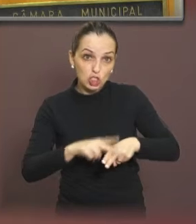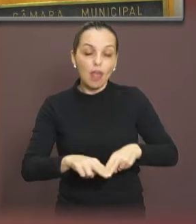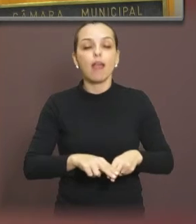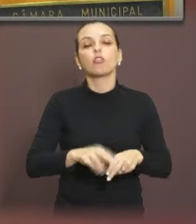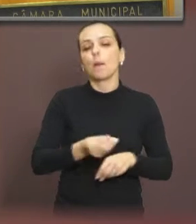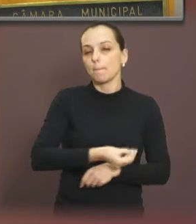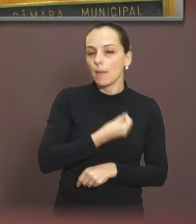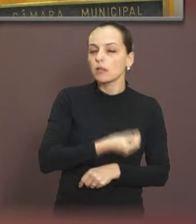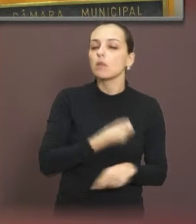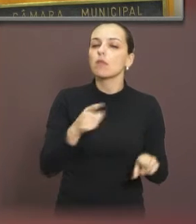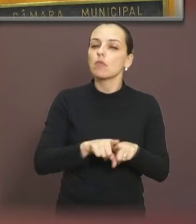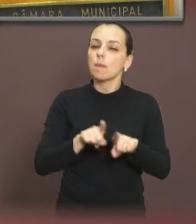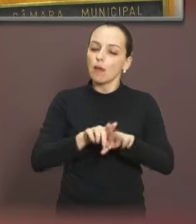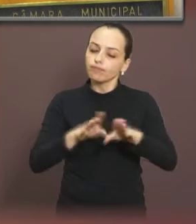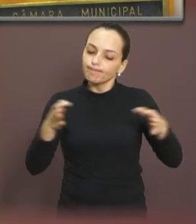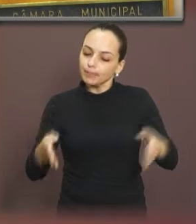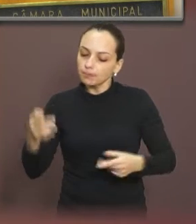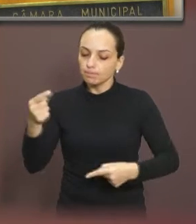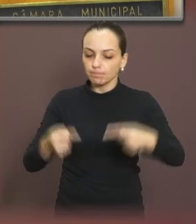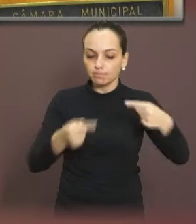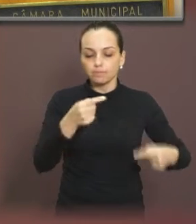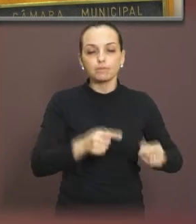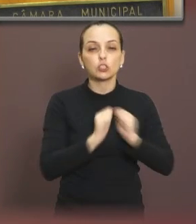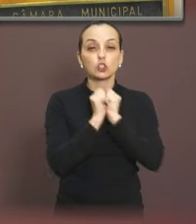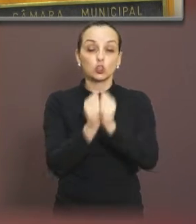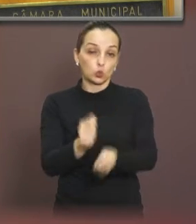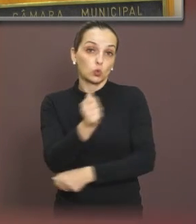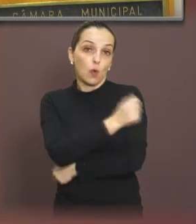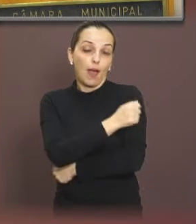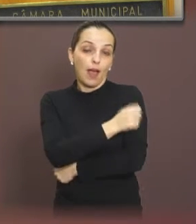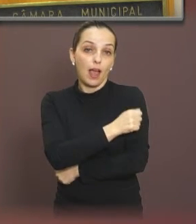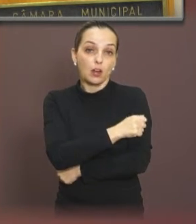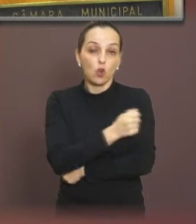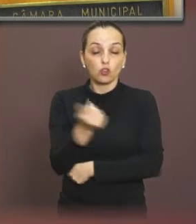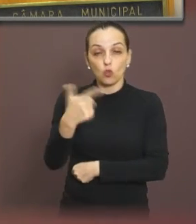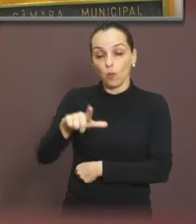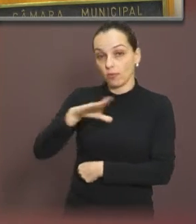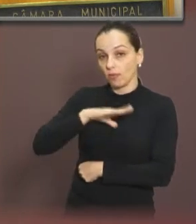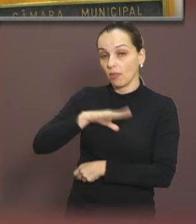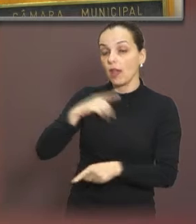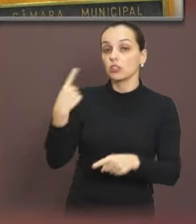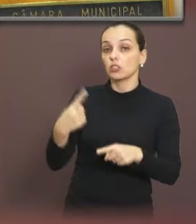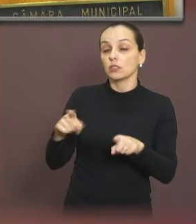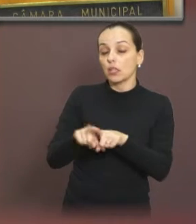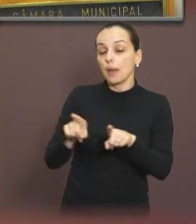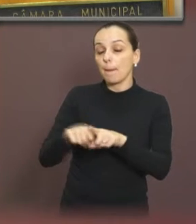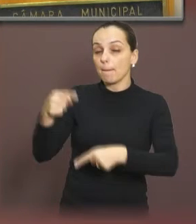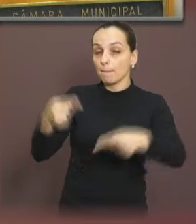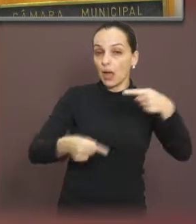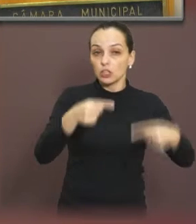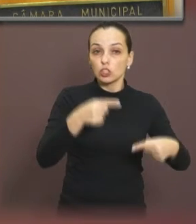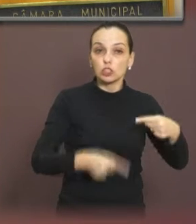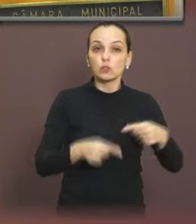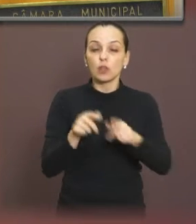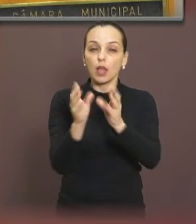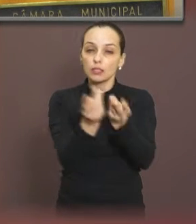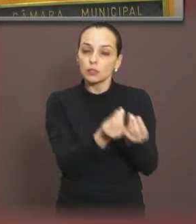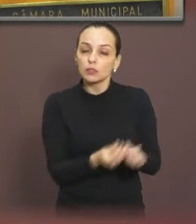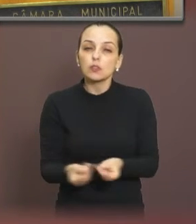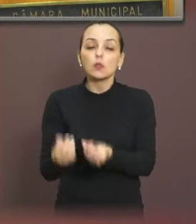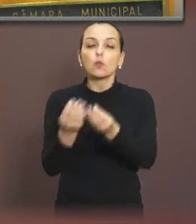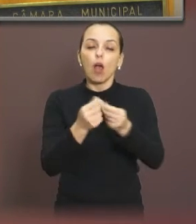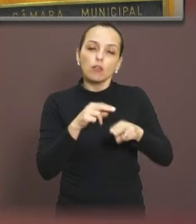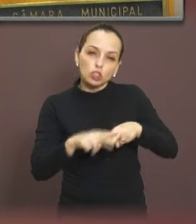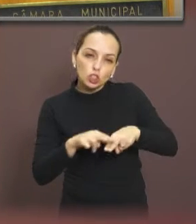estivemos nessa mesa com alunos fora de Araraquara também para discutir sexualidade, gênero e política e de qual forma o